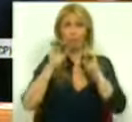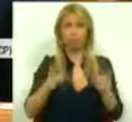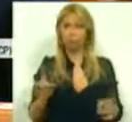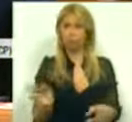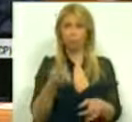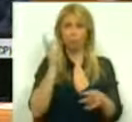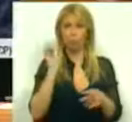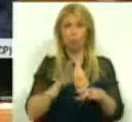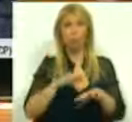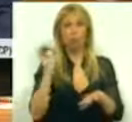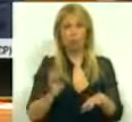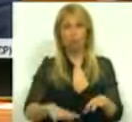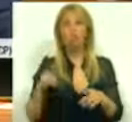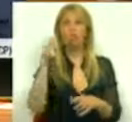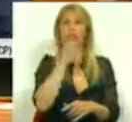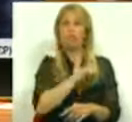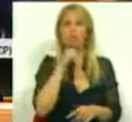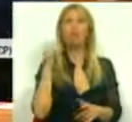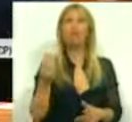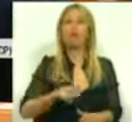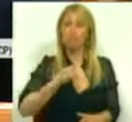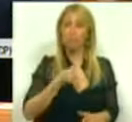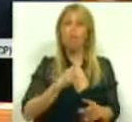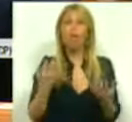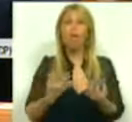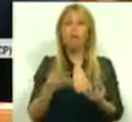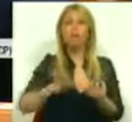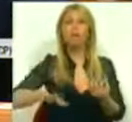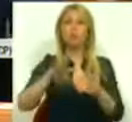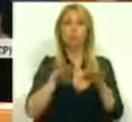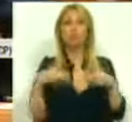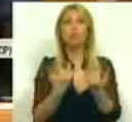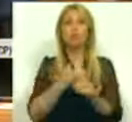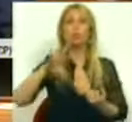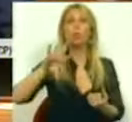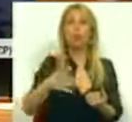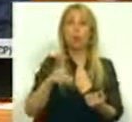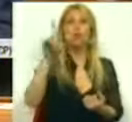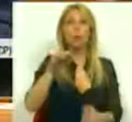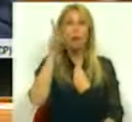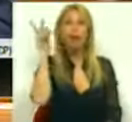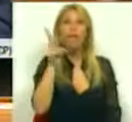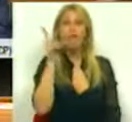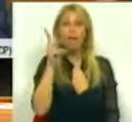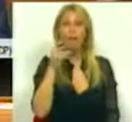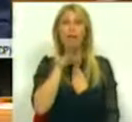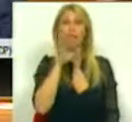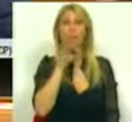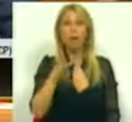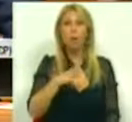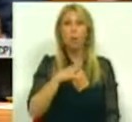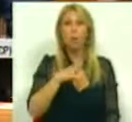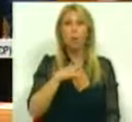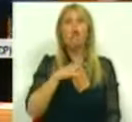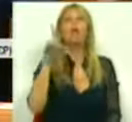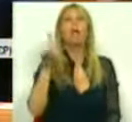Estamos preocupados com a situação social do nosso país e com a aflição das famílias e das empresas.